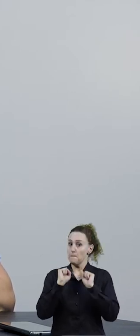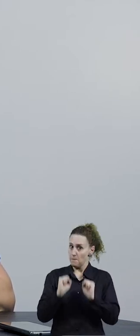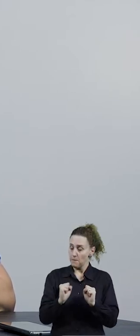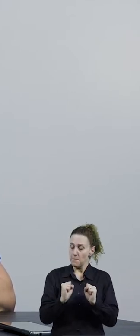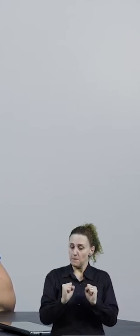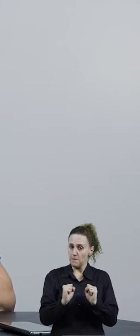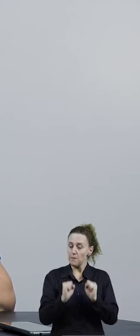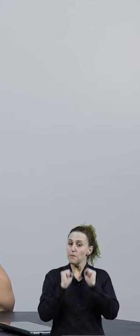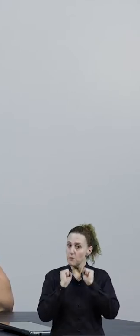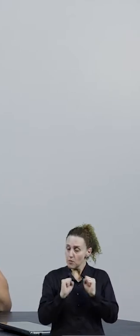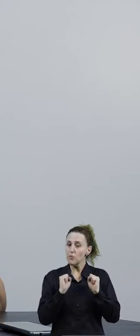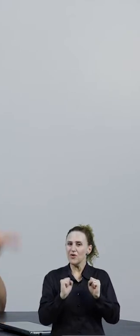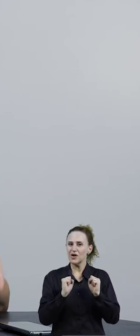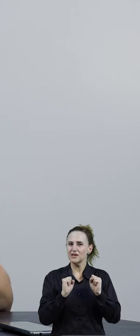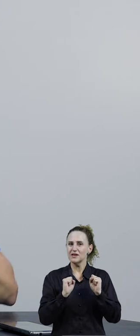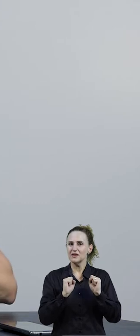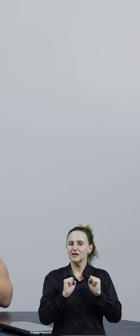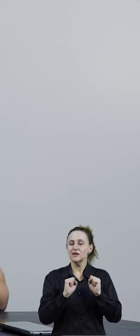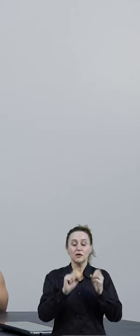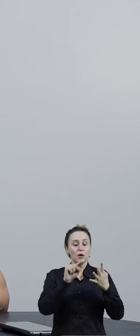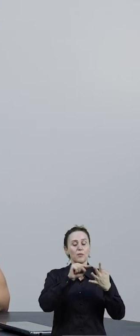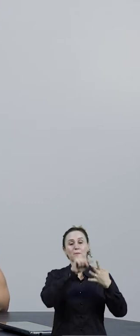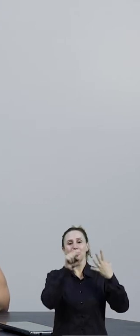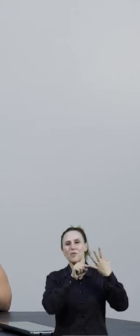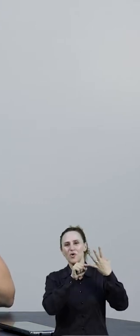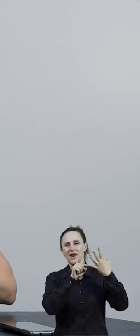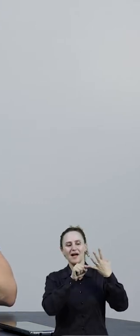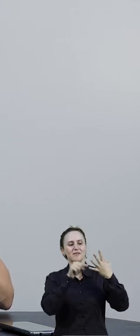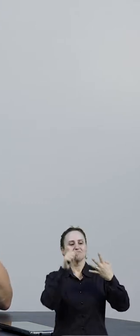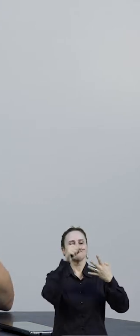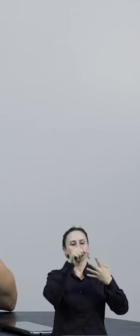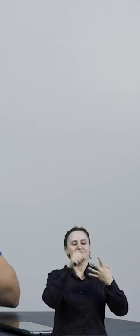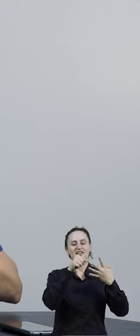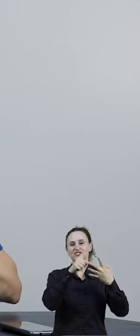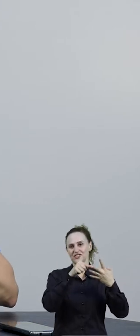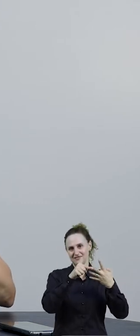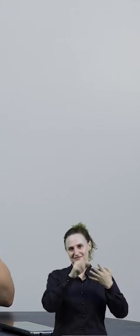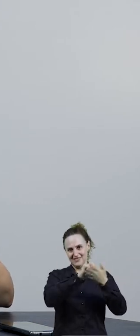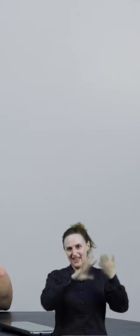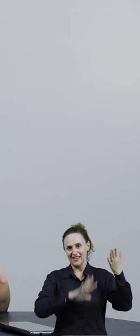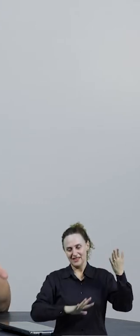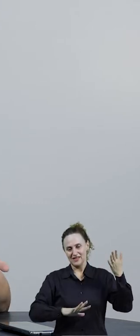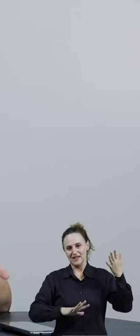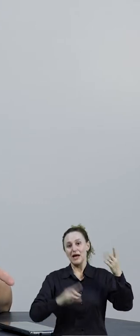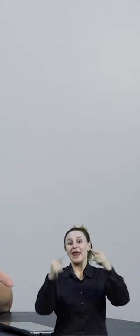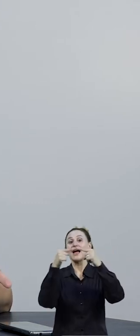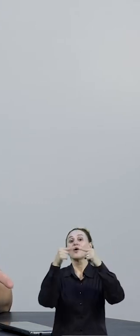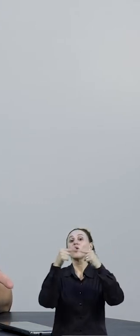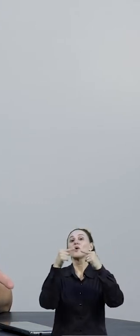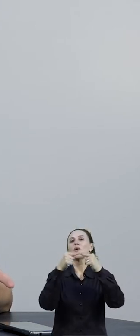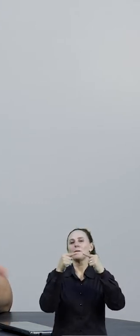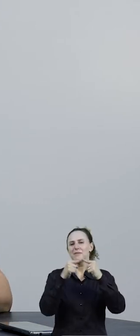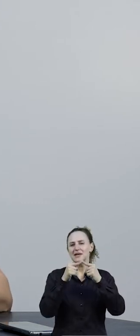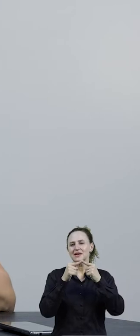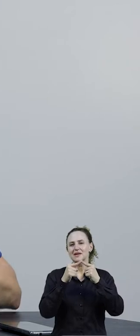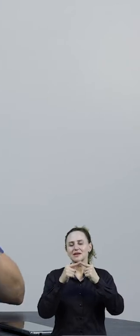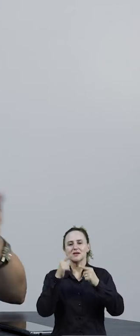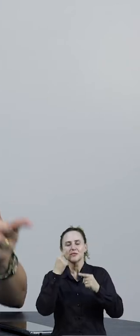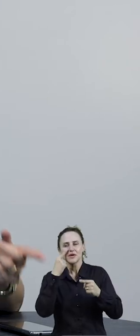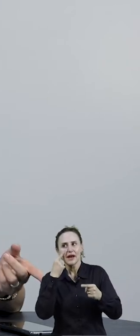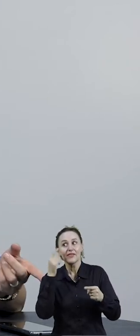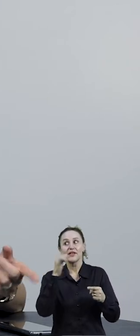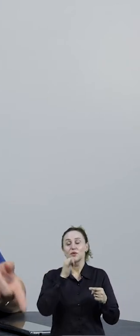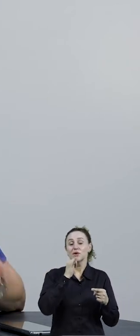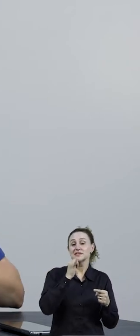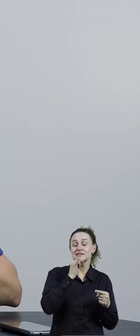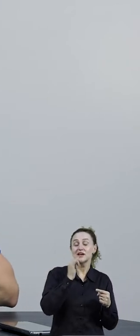podem de lá pular para essa atividade, porque a ponte, né, entre aquilo que eu discuto teoricamente lá, com